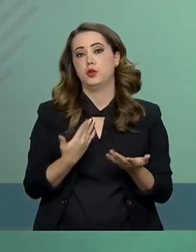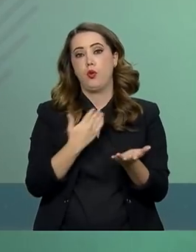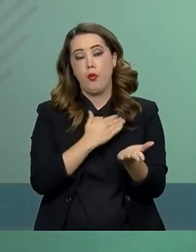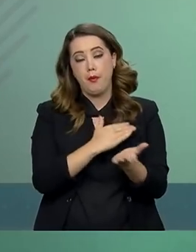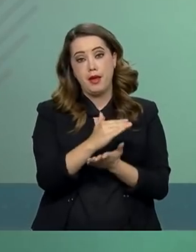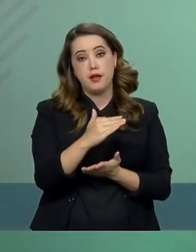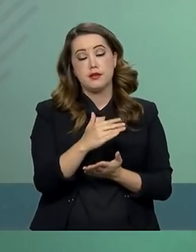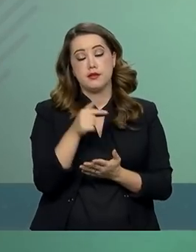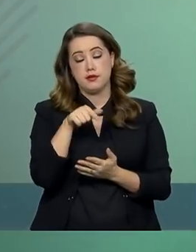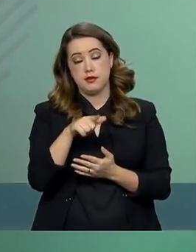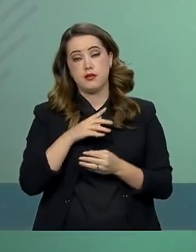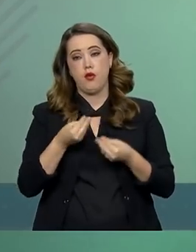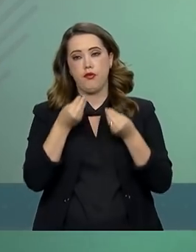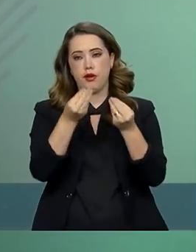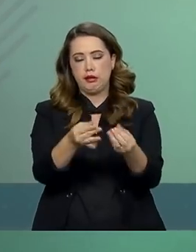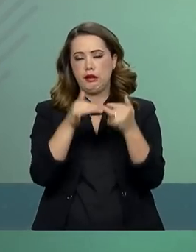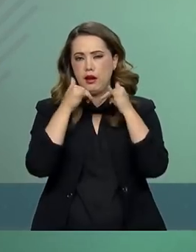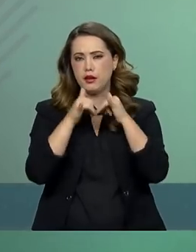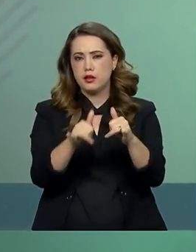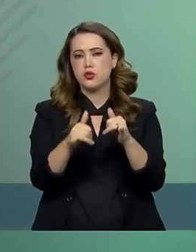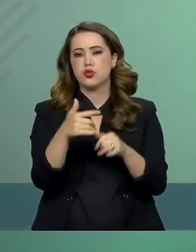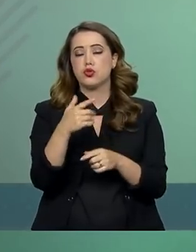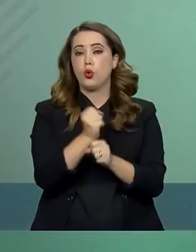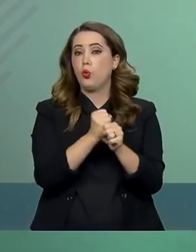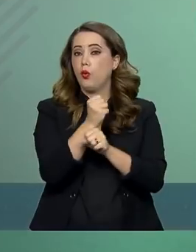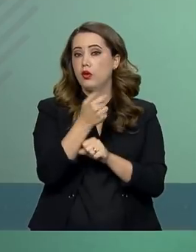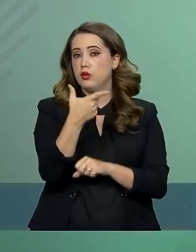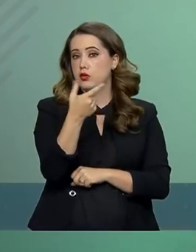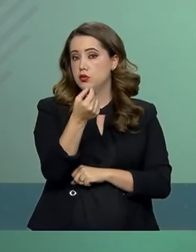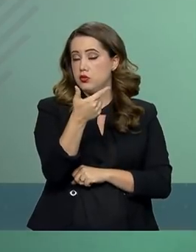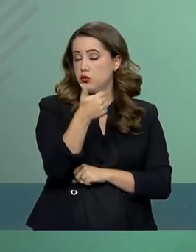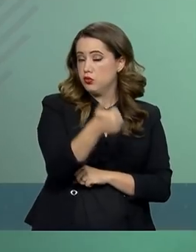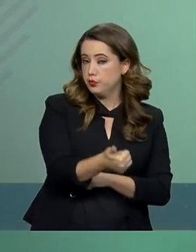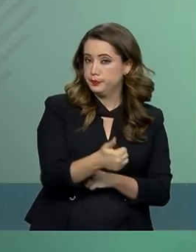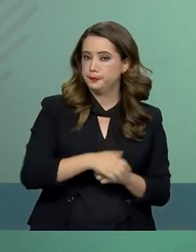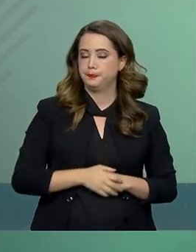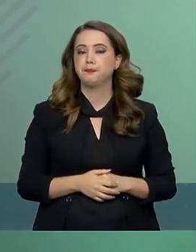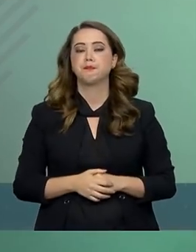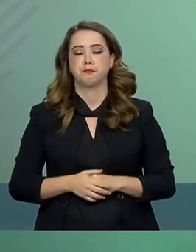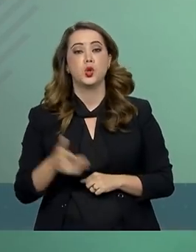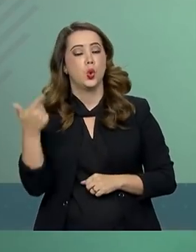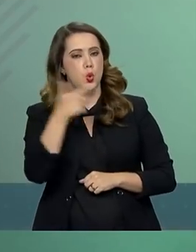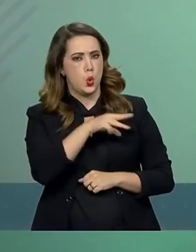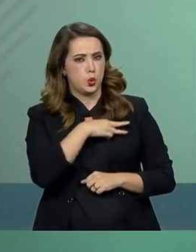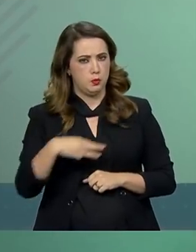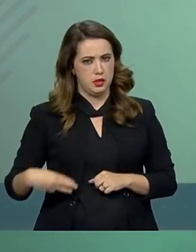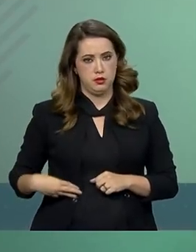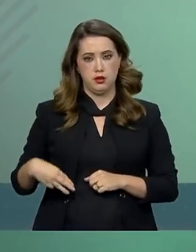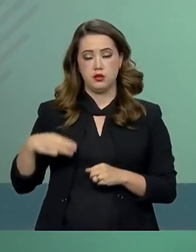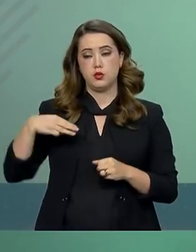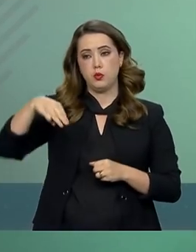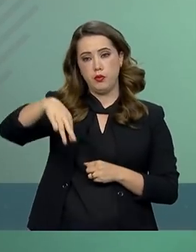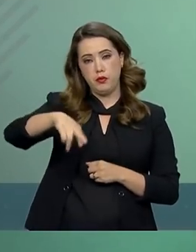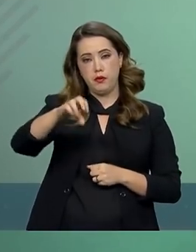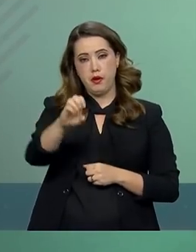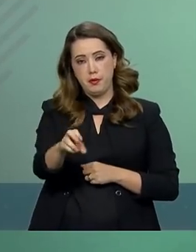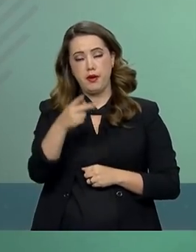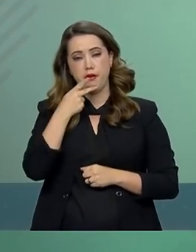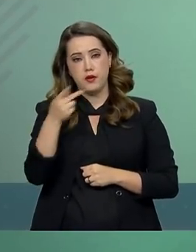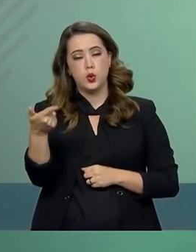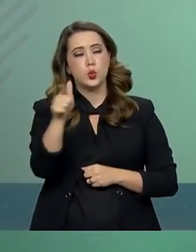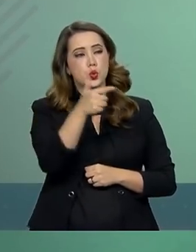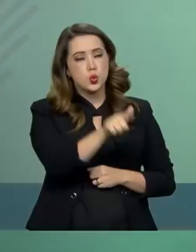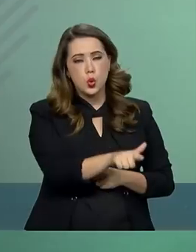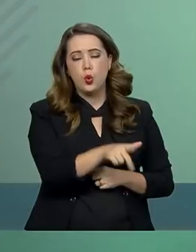O senhor ministro das Relações Exteriores atualizou os demais ministros a respeito